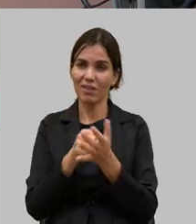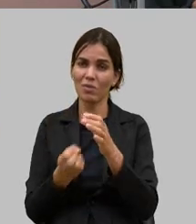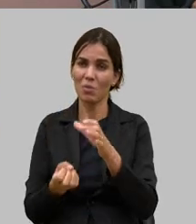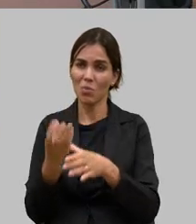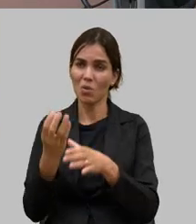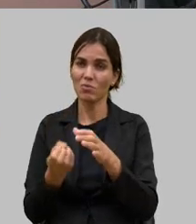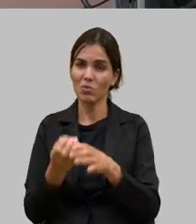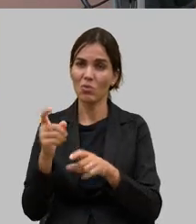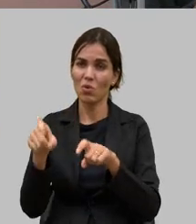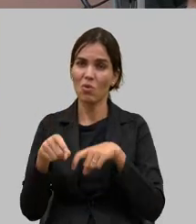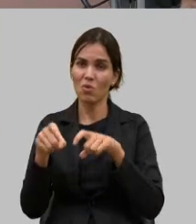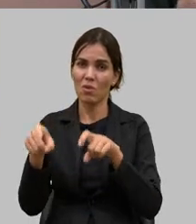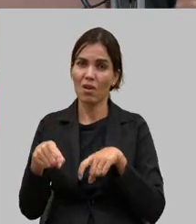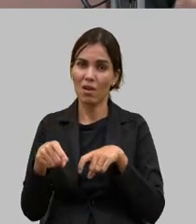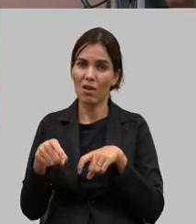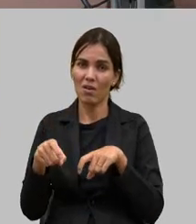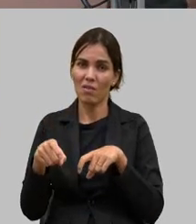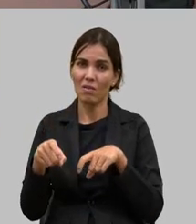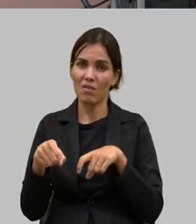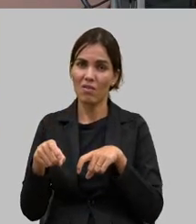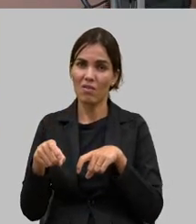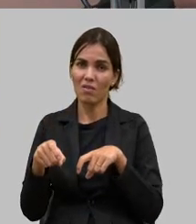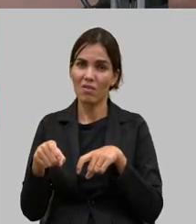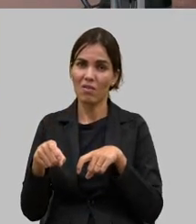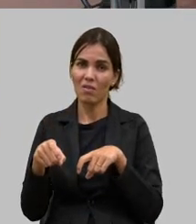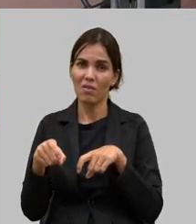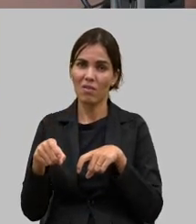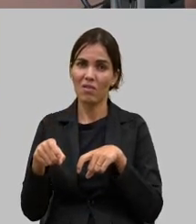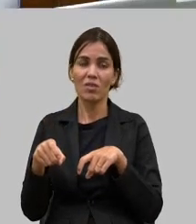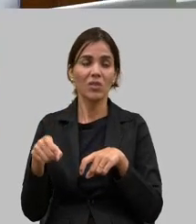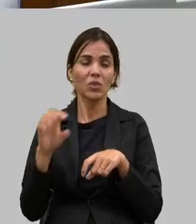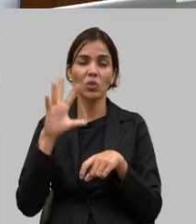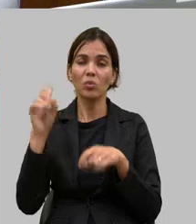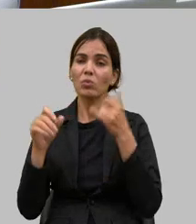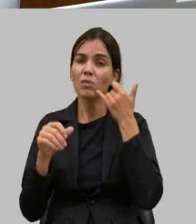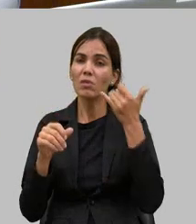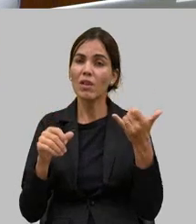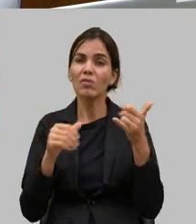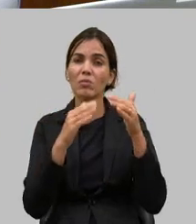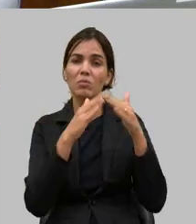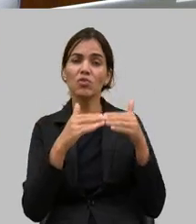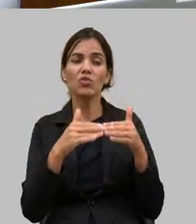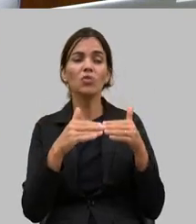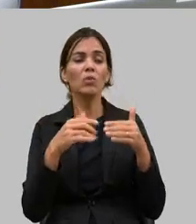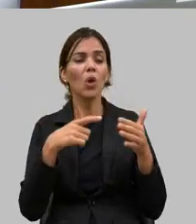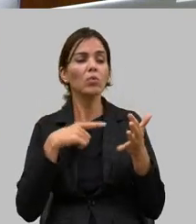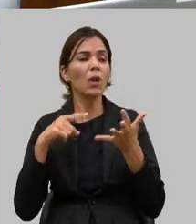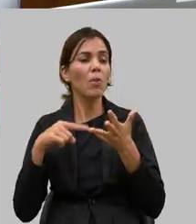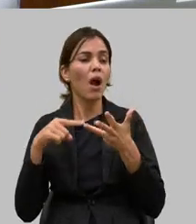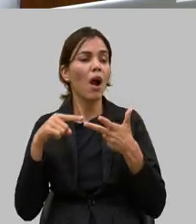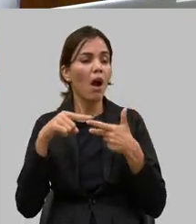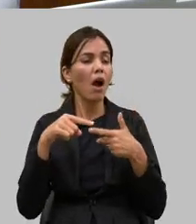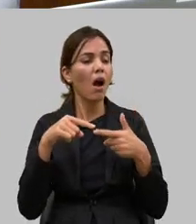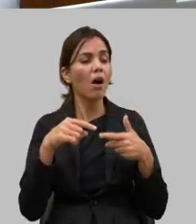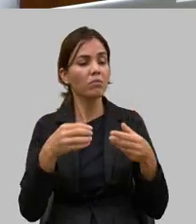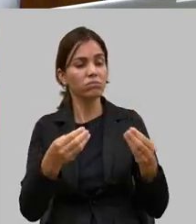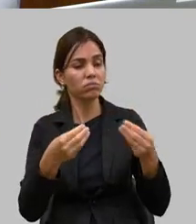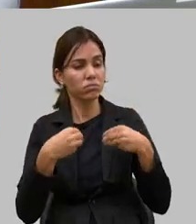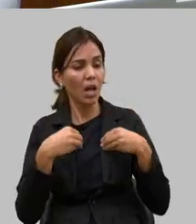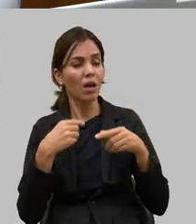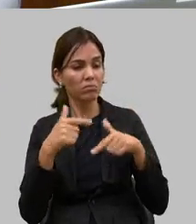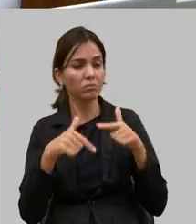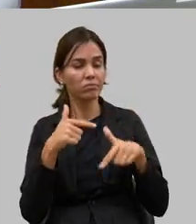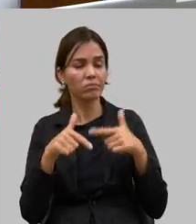lá e falava no 116 eu tenho bomba d'água eu tenho tanque de expansão me dá prioridade hoje não vai ter um cadastro real por região de quem